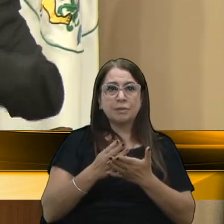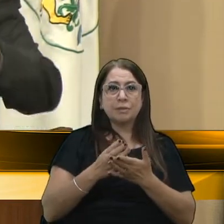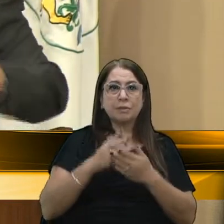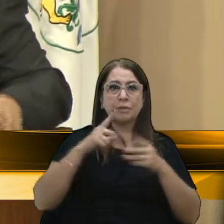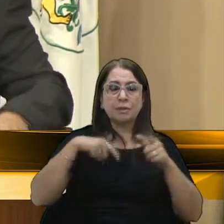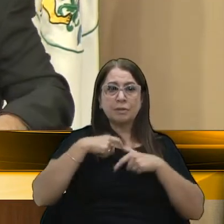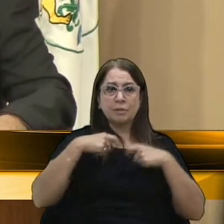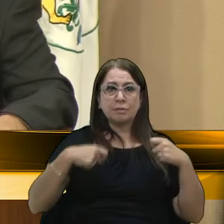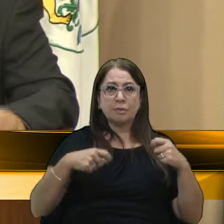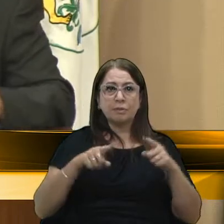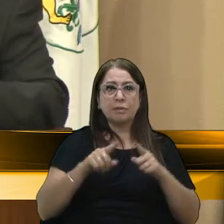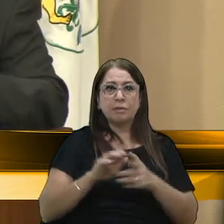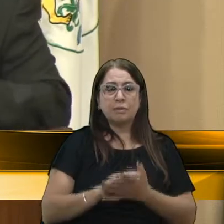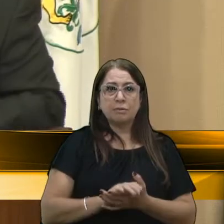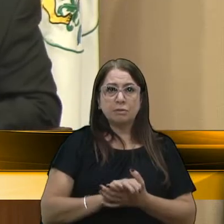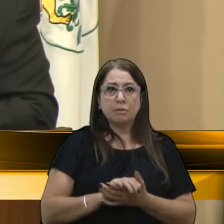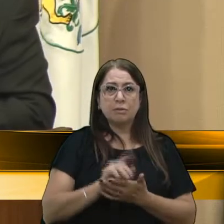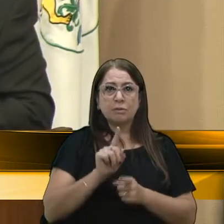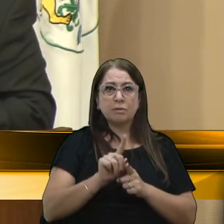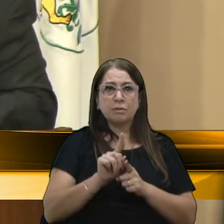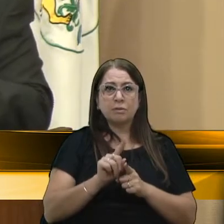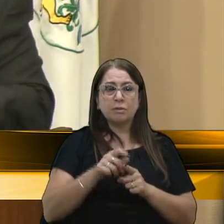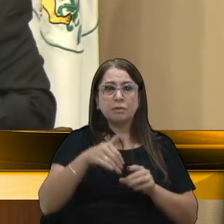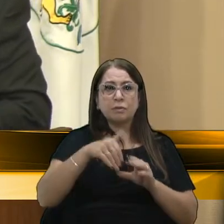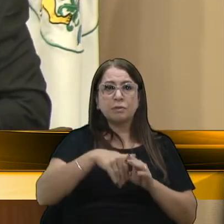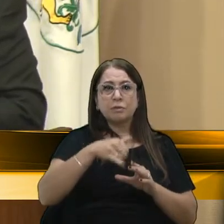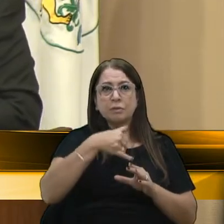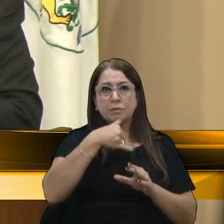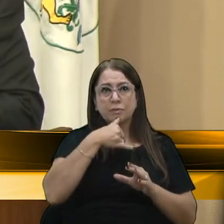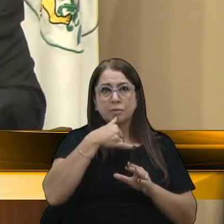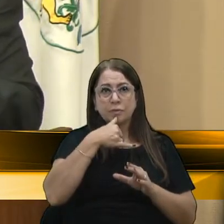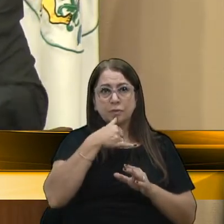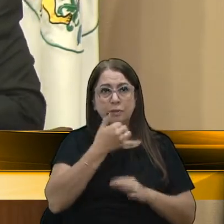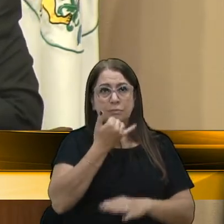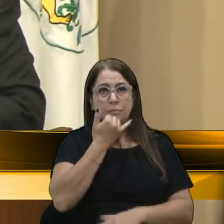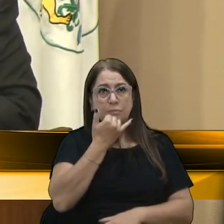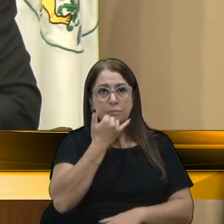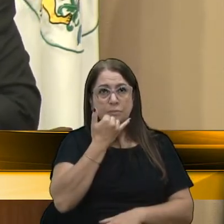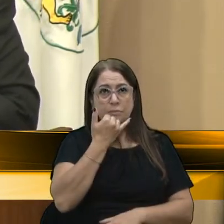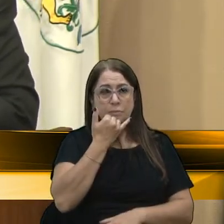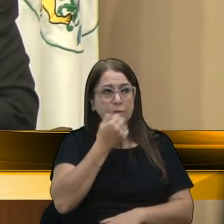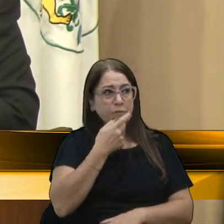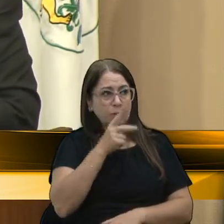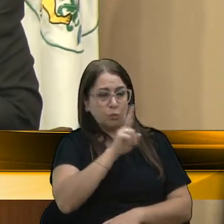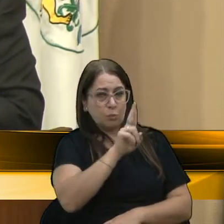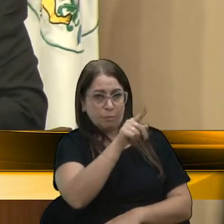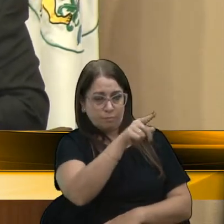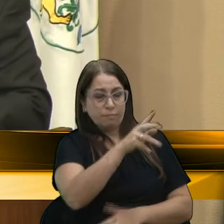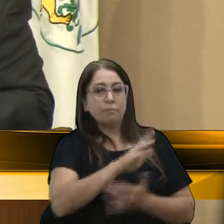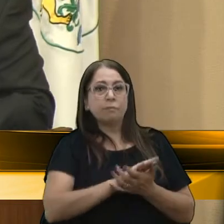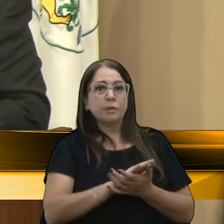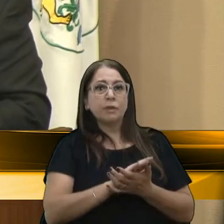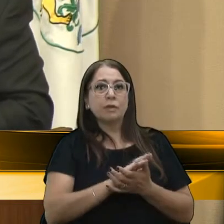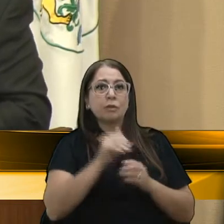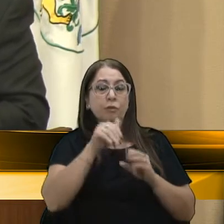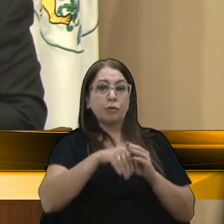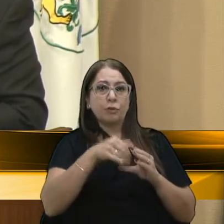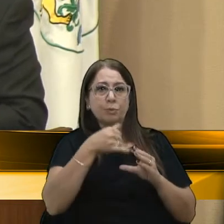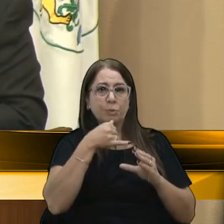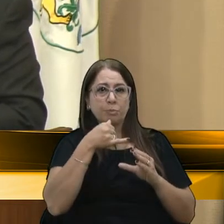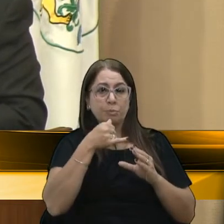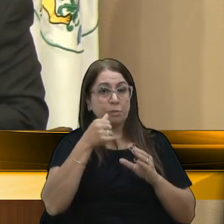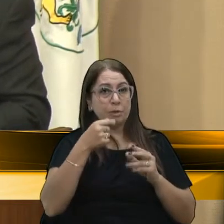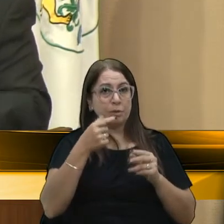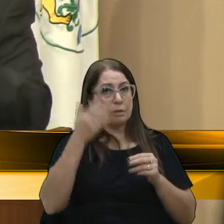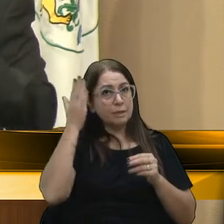de... Aí nos votos de pesar, vereador Daniluz, me desculpe se está seu nome, do voto de pesar. Pelo que eu